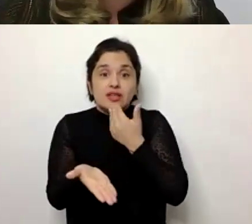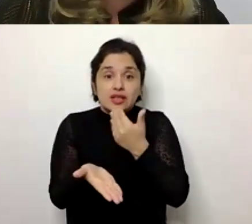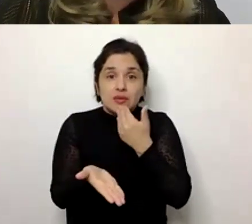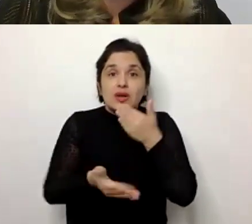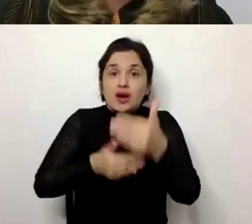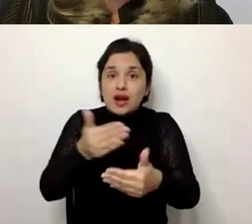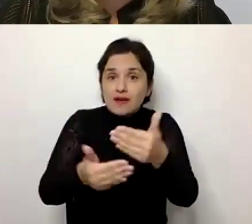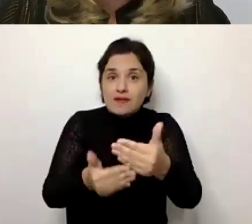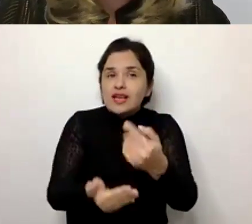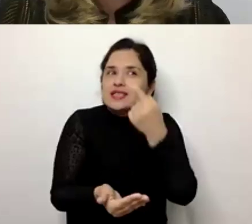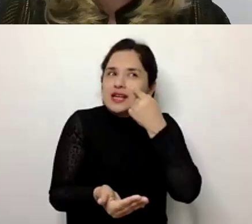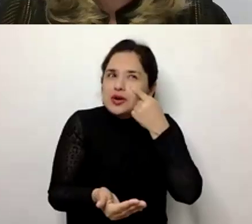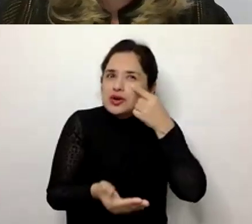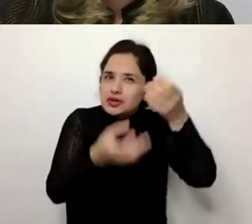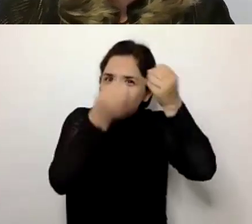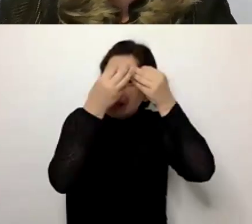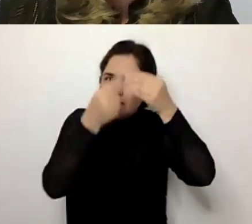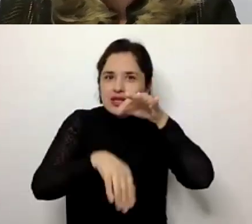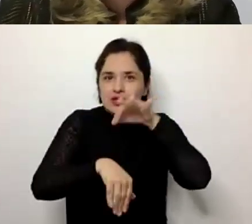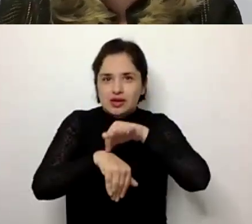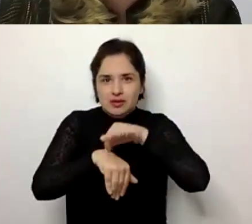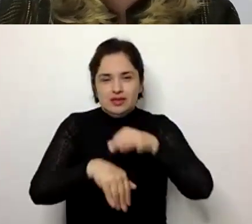conhecimento da medicina.